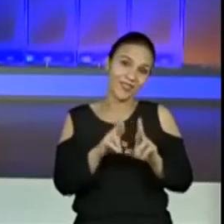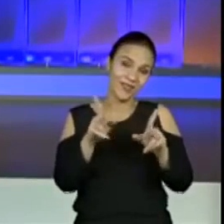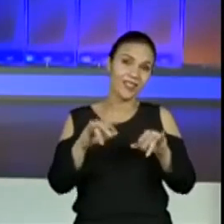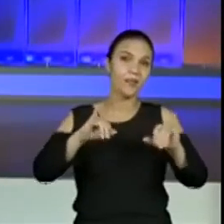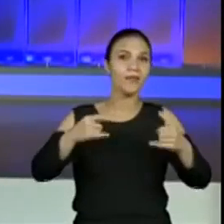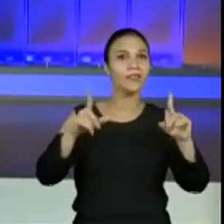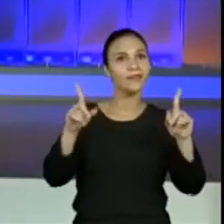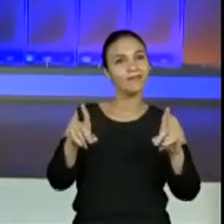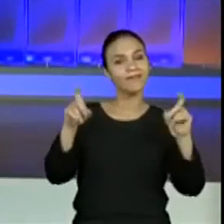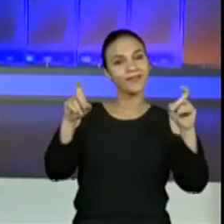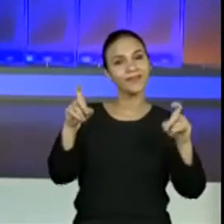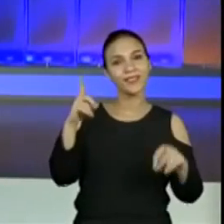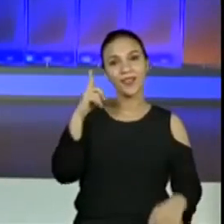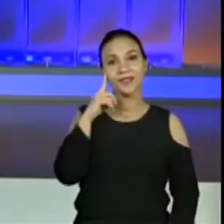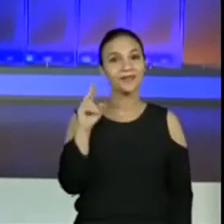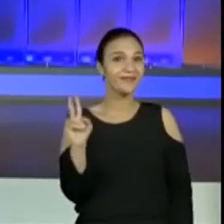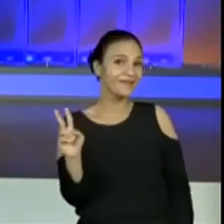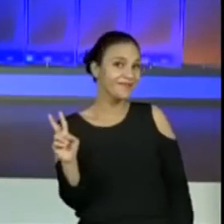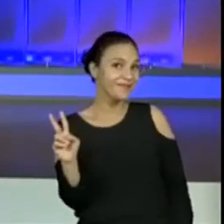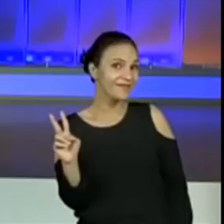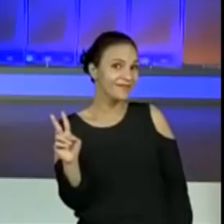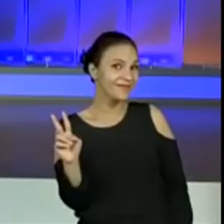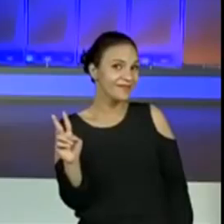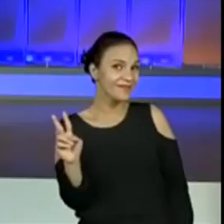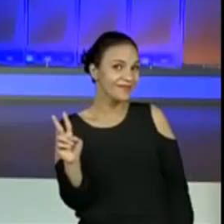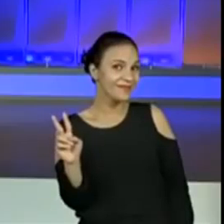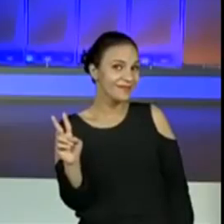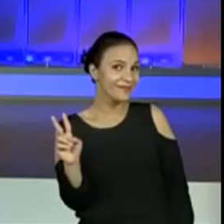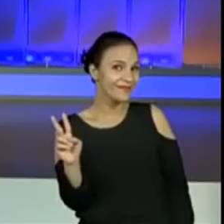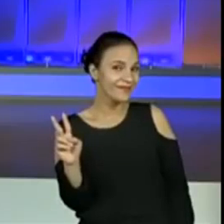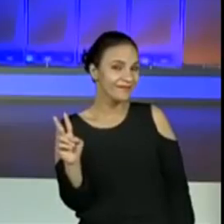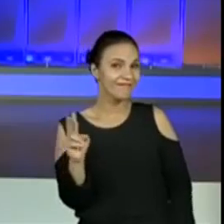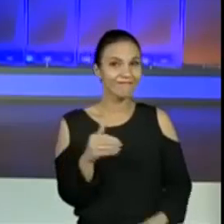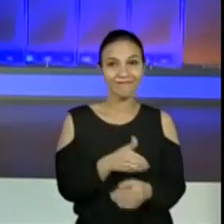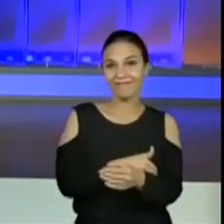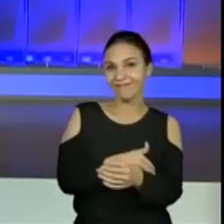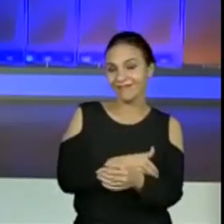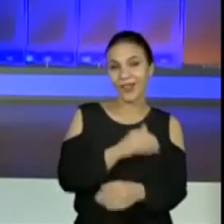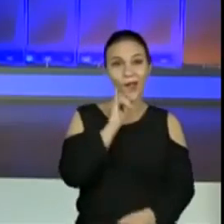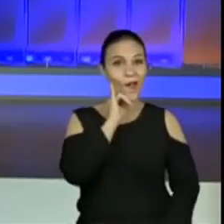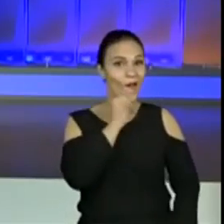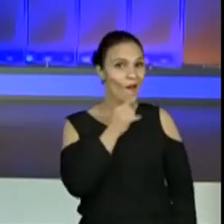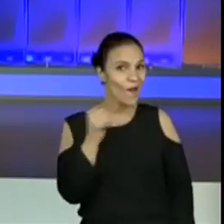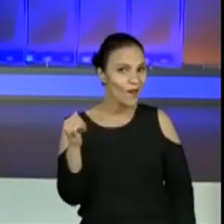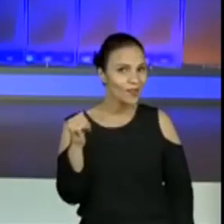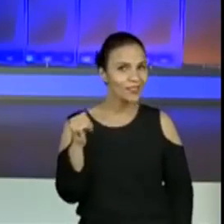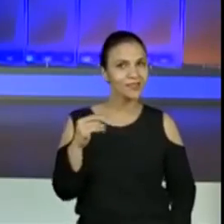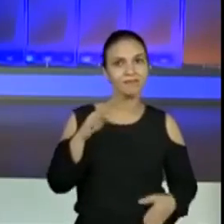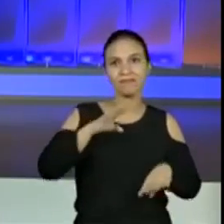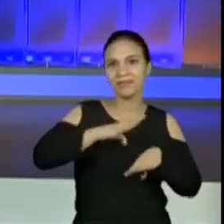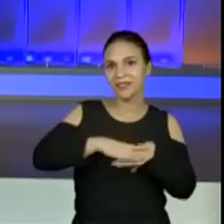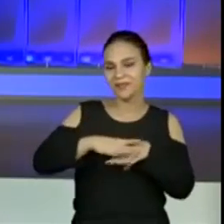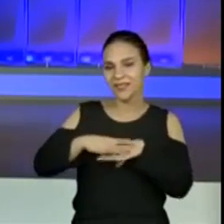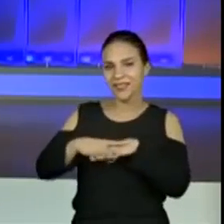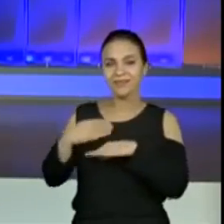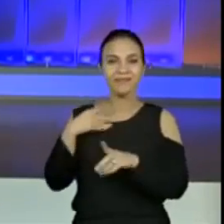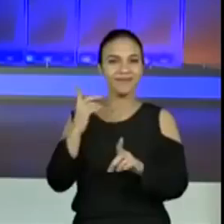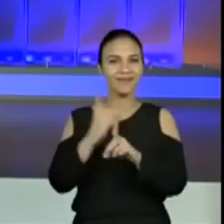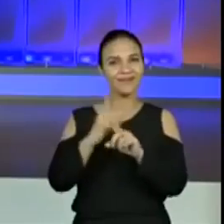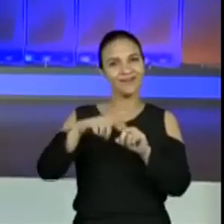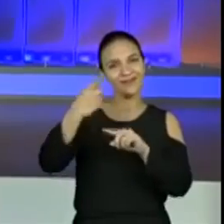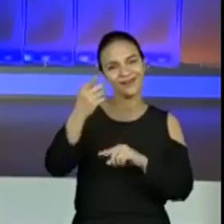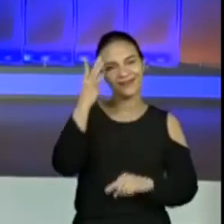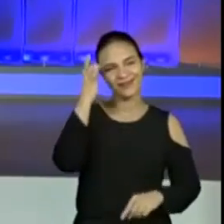Tirem uma foto da professora Aline, ó, no mistério. Contos de mistemática. Eu vejo vocês